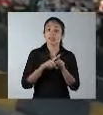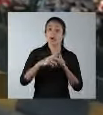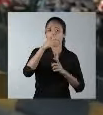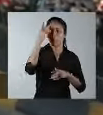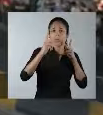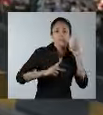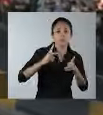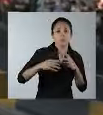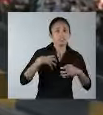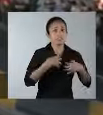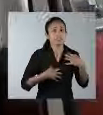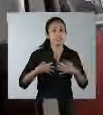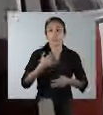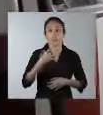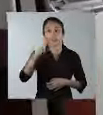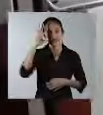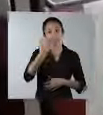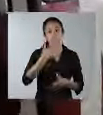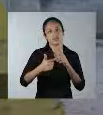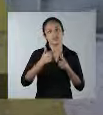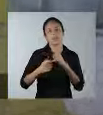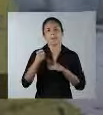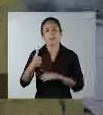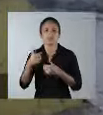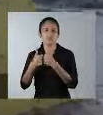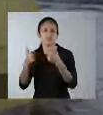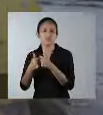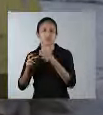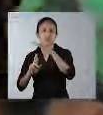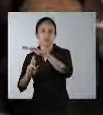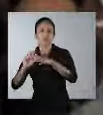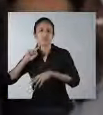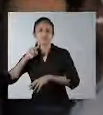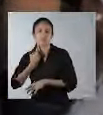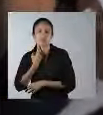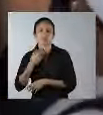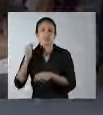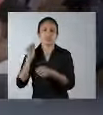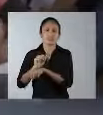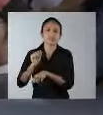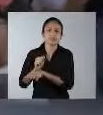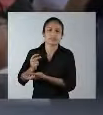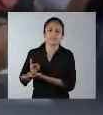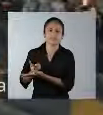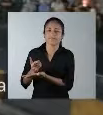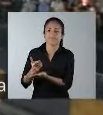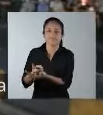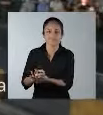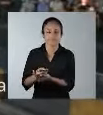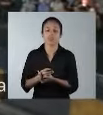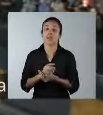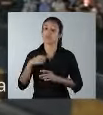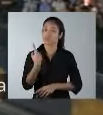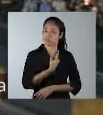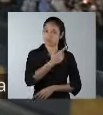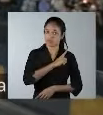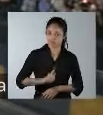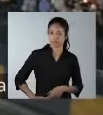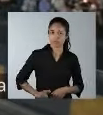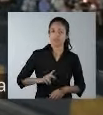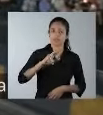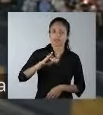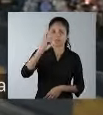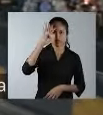desesperada por uma solução. Poucos ônibus, paradas imundas. Uma espera que nunca termina. Nosso governo tem a solução